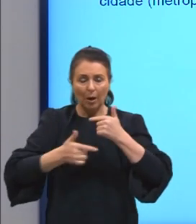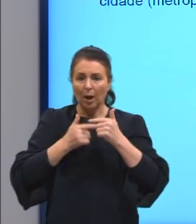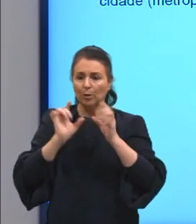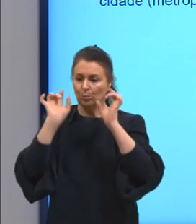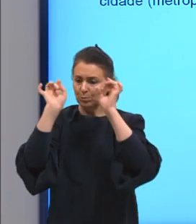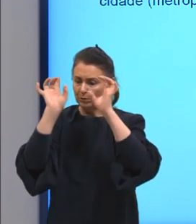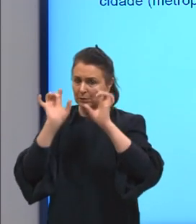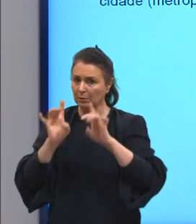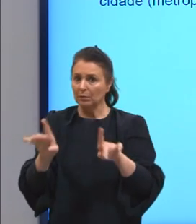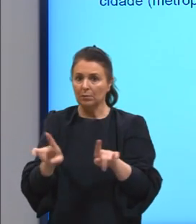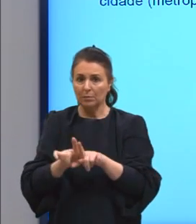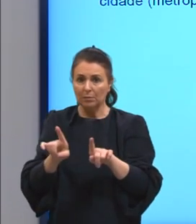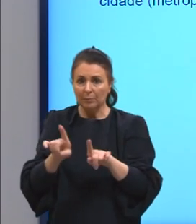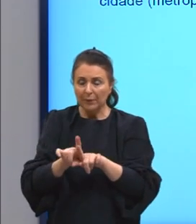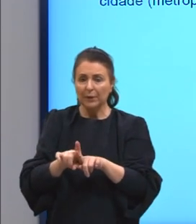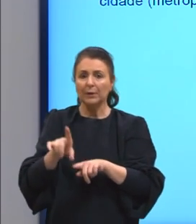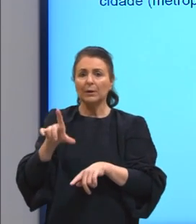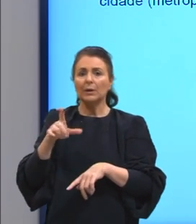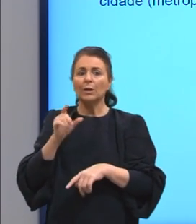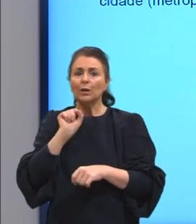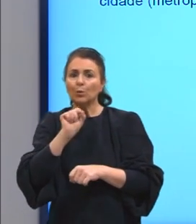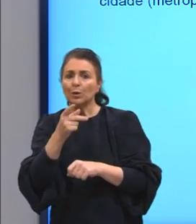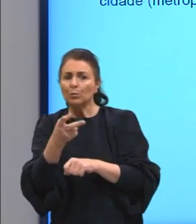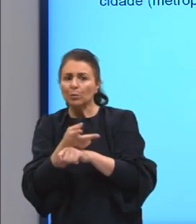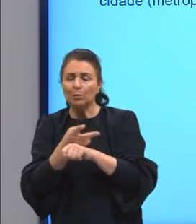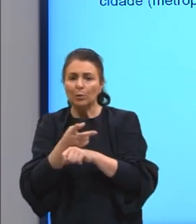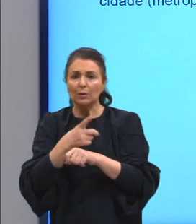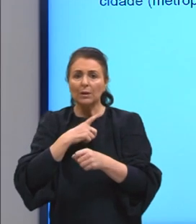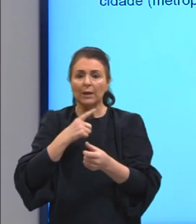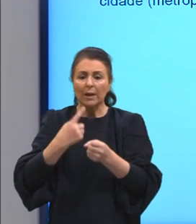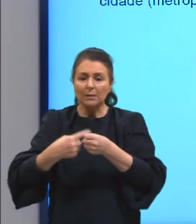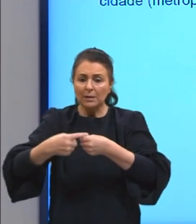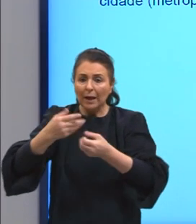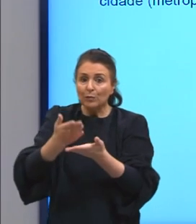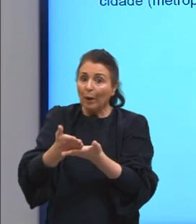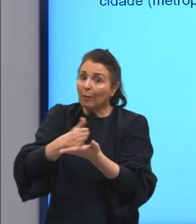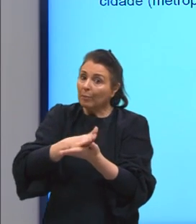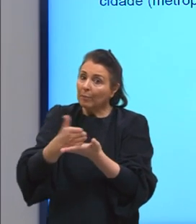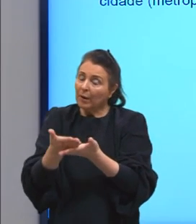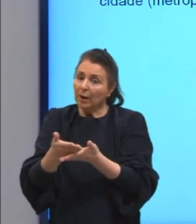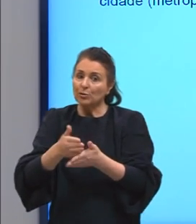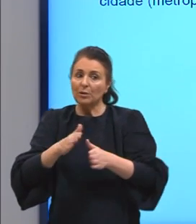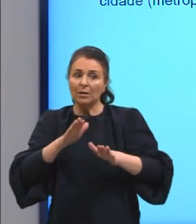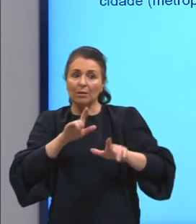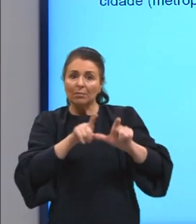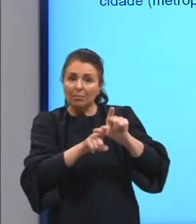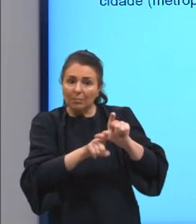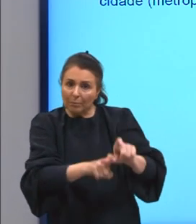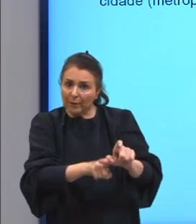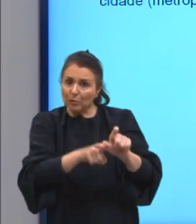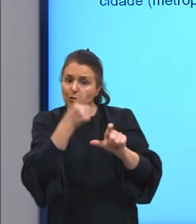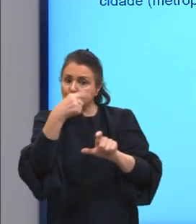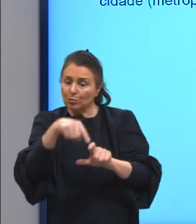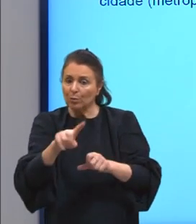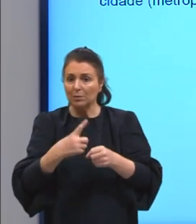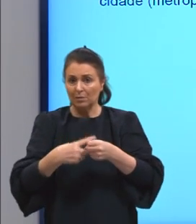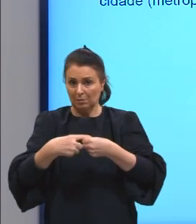questão que tu tá procurando e as cidades médias, né, que dependem, então, de outra cidade para poder